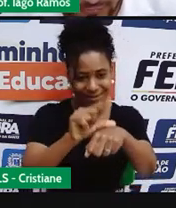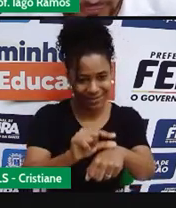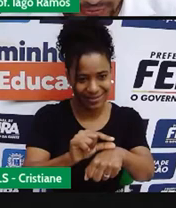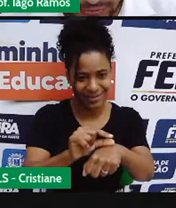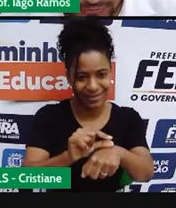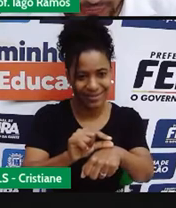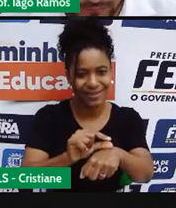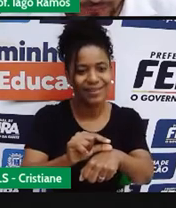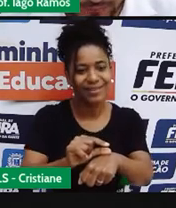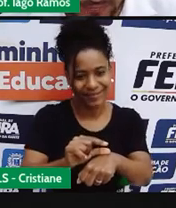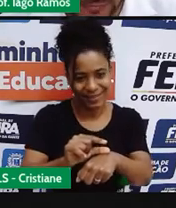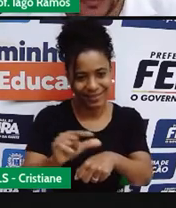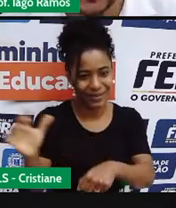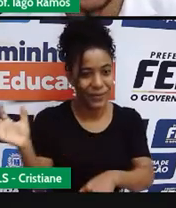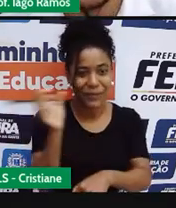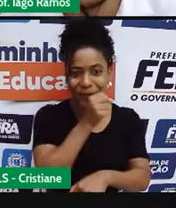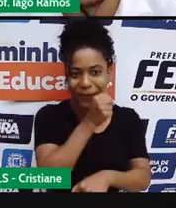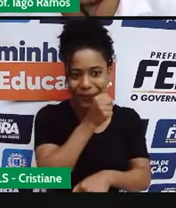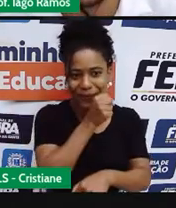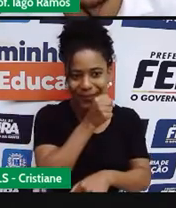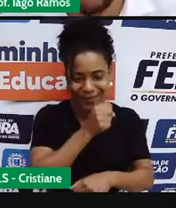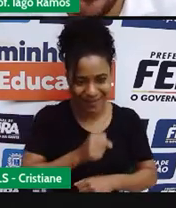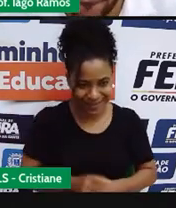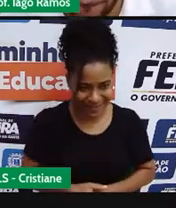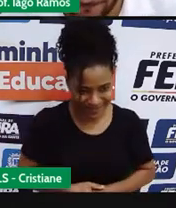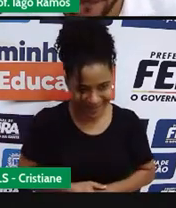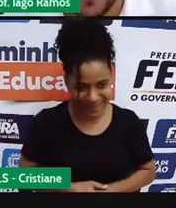diminui.